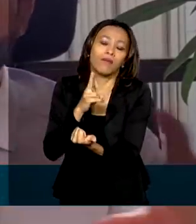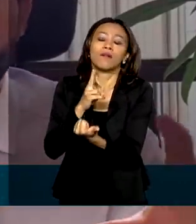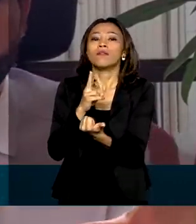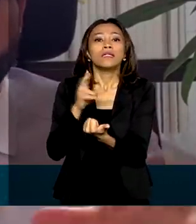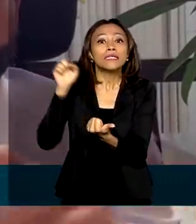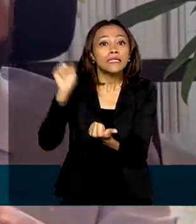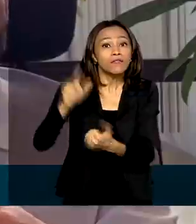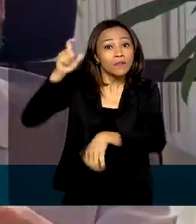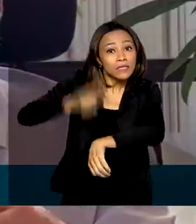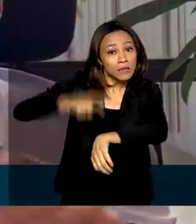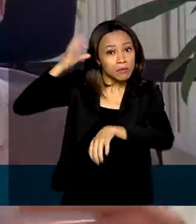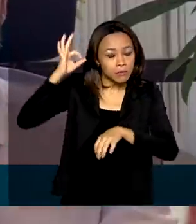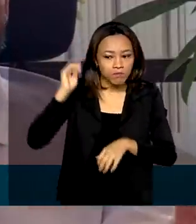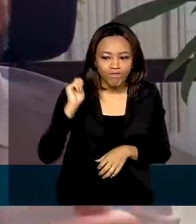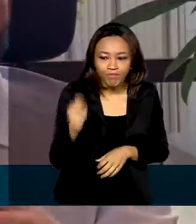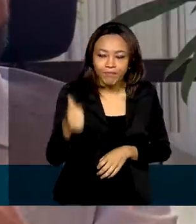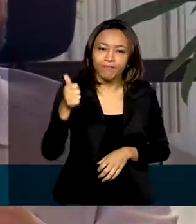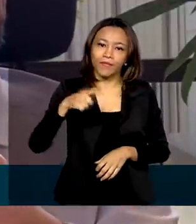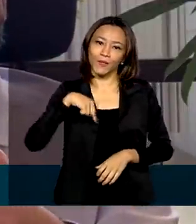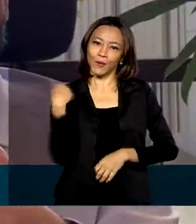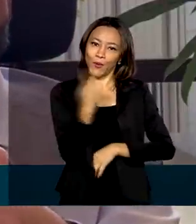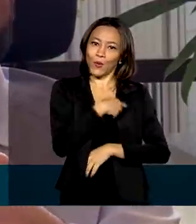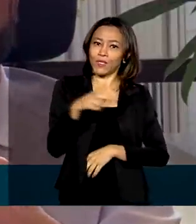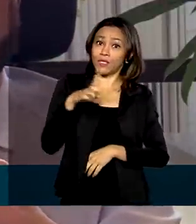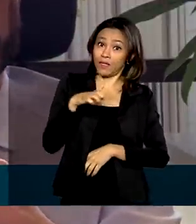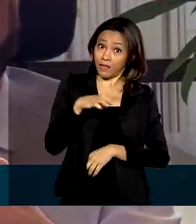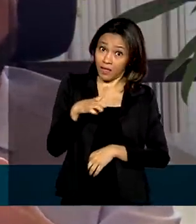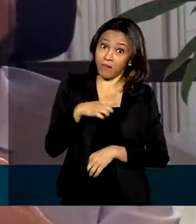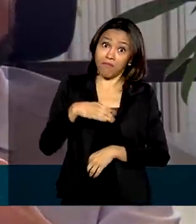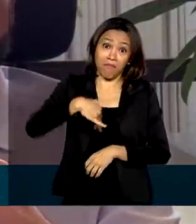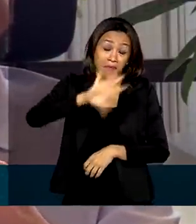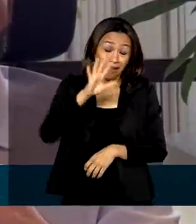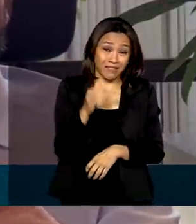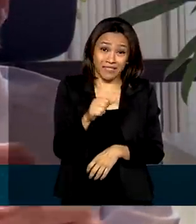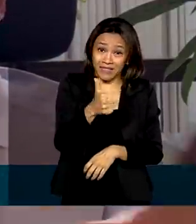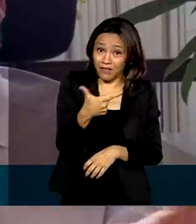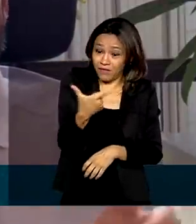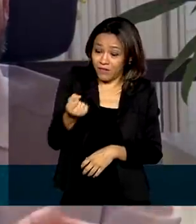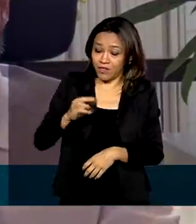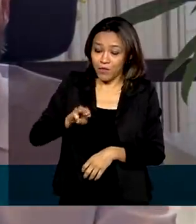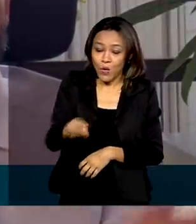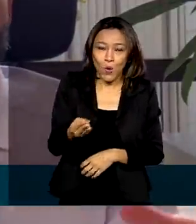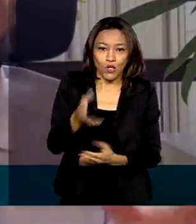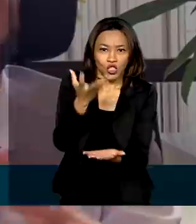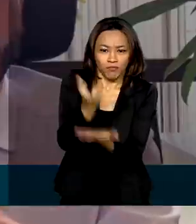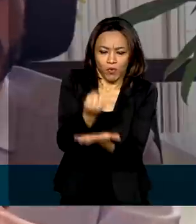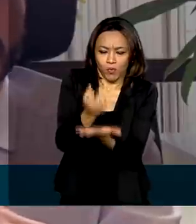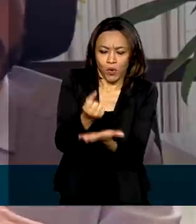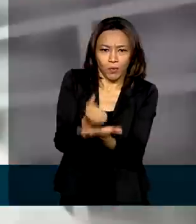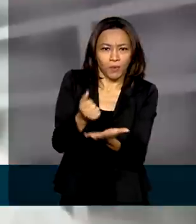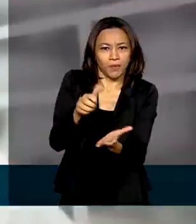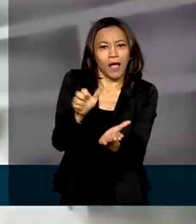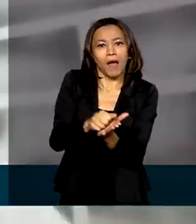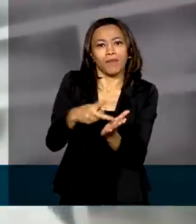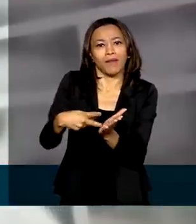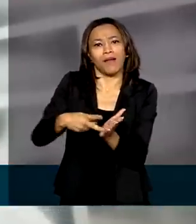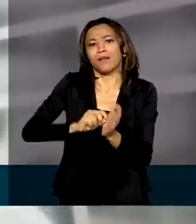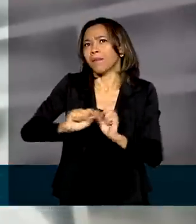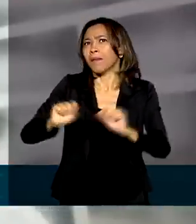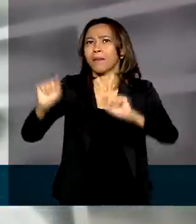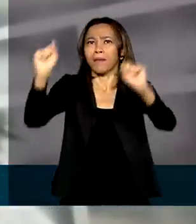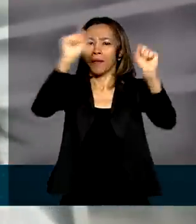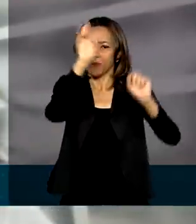em tempo recorde. E hoje nós já temos mais de 120 milhões de downloads em celulares espalhados por todo o país. Essa